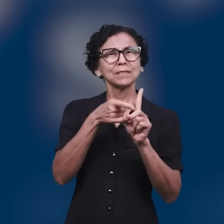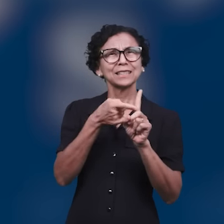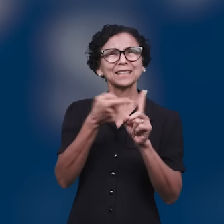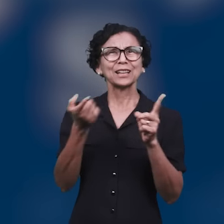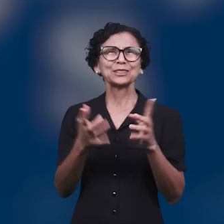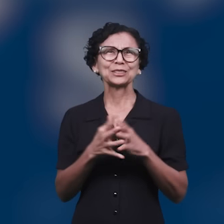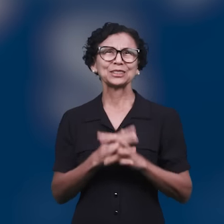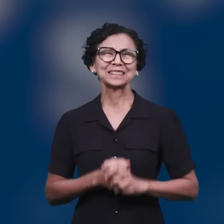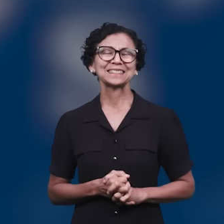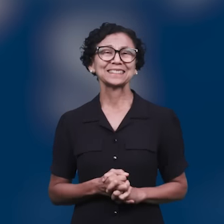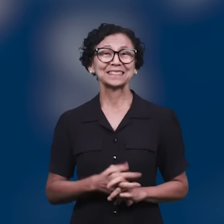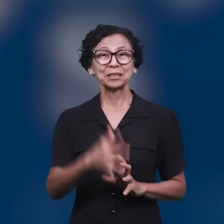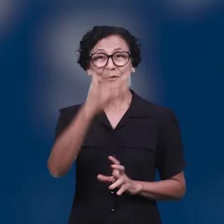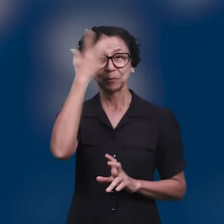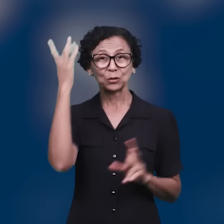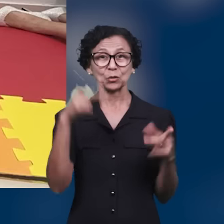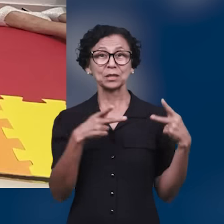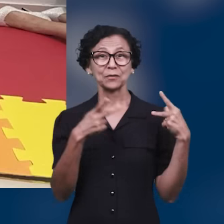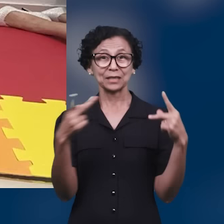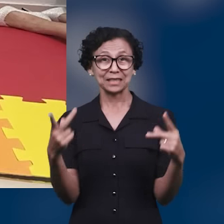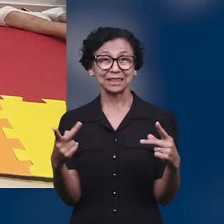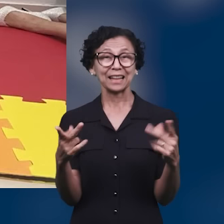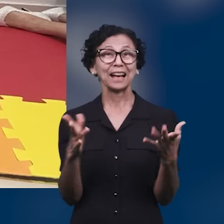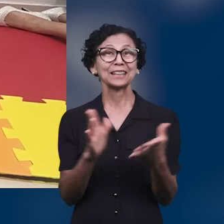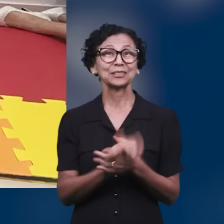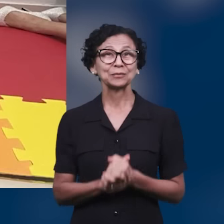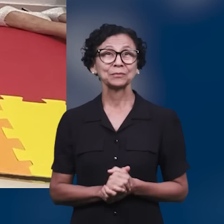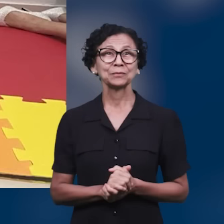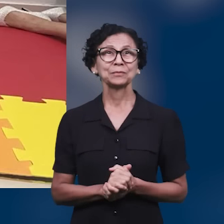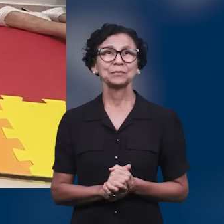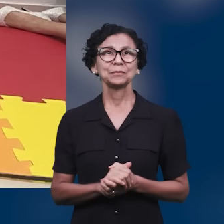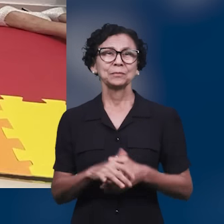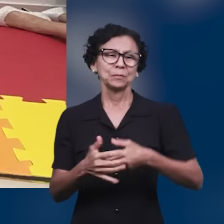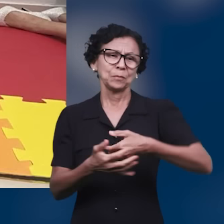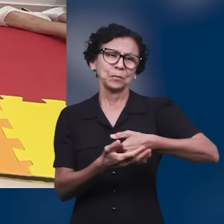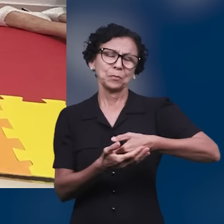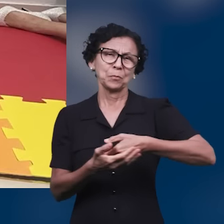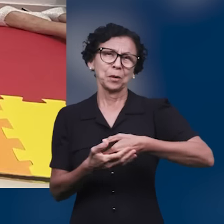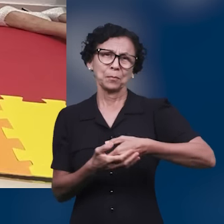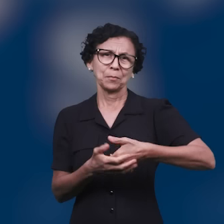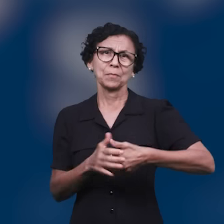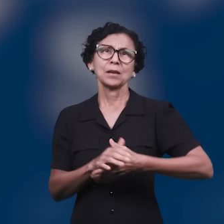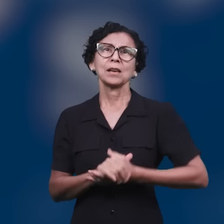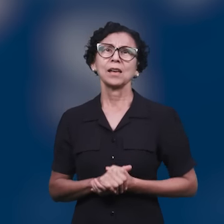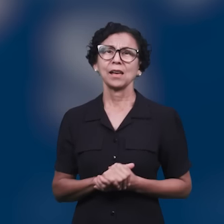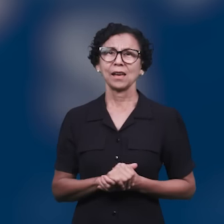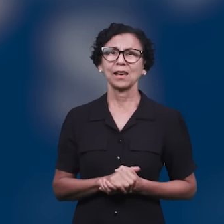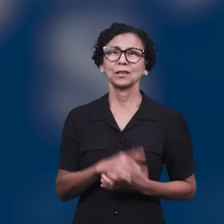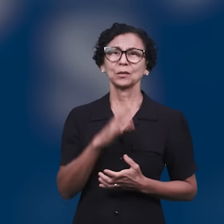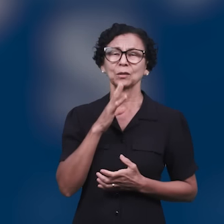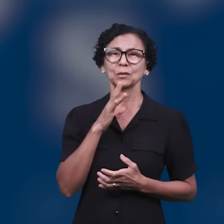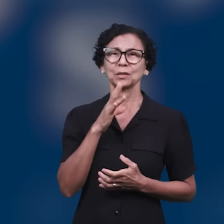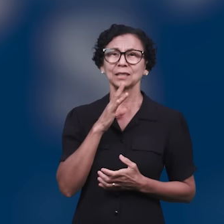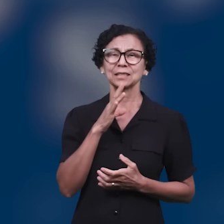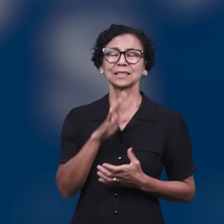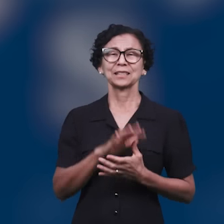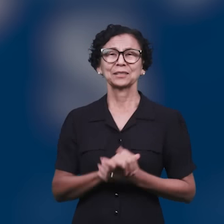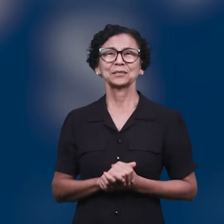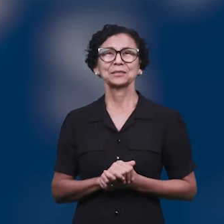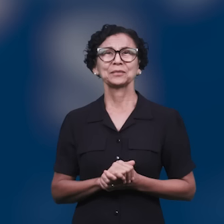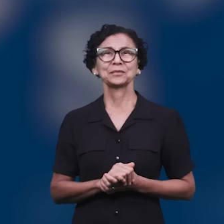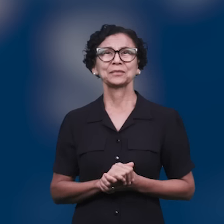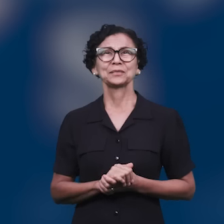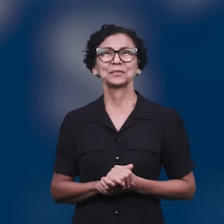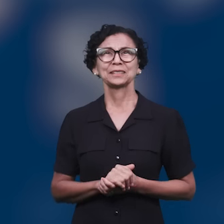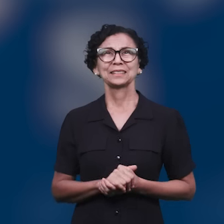contou com muitos visitantes bebês que receberam o ensino da palavra revelada. E a igreja foi